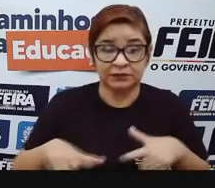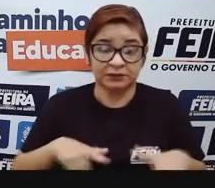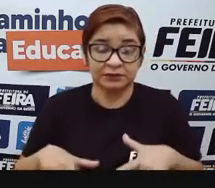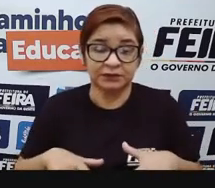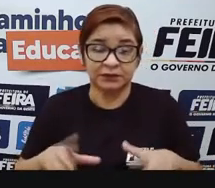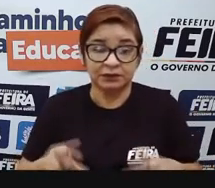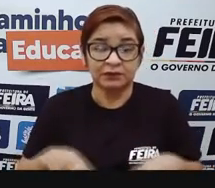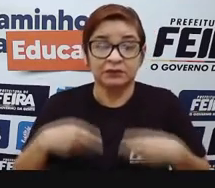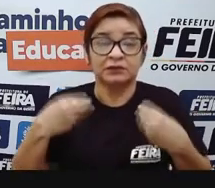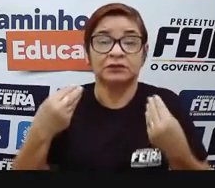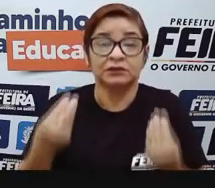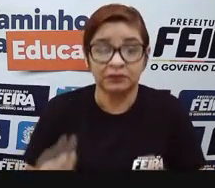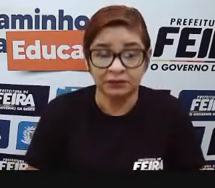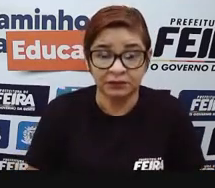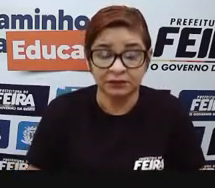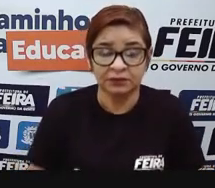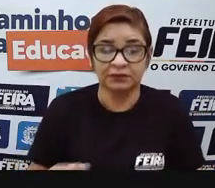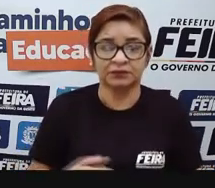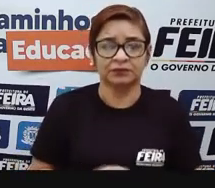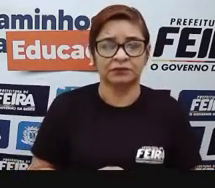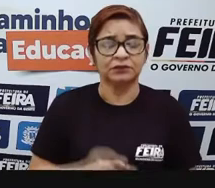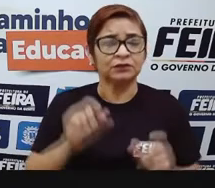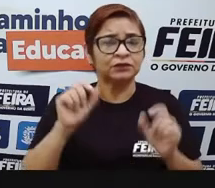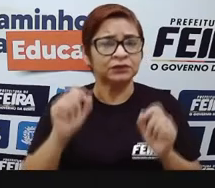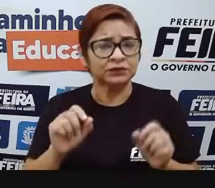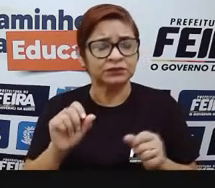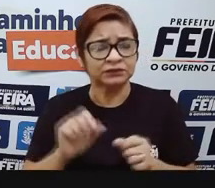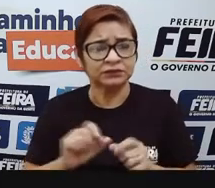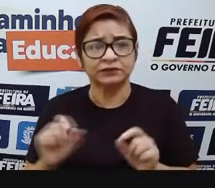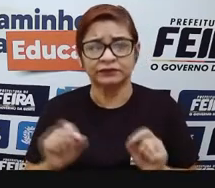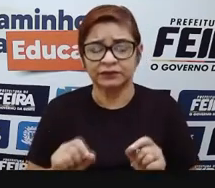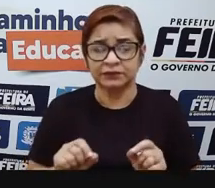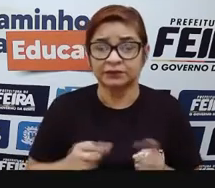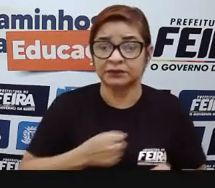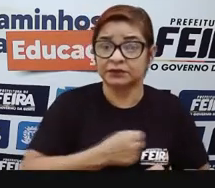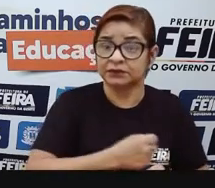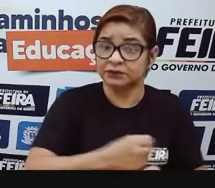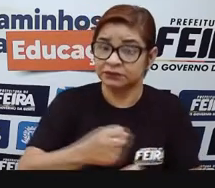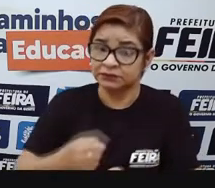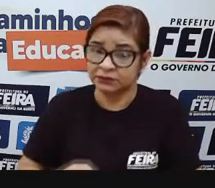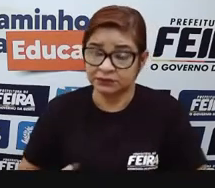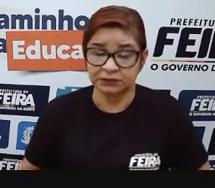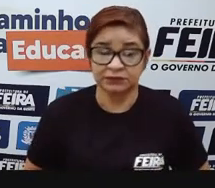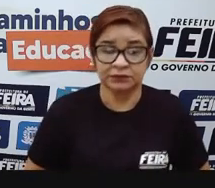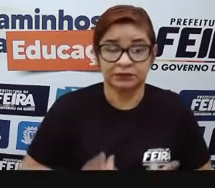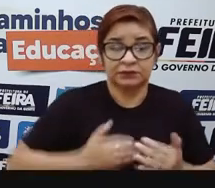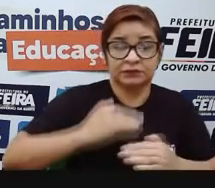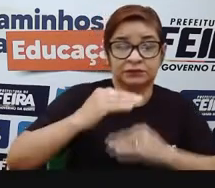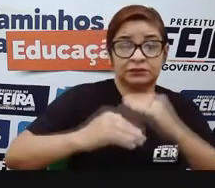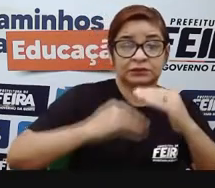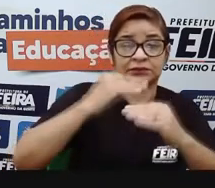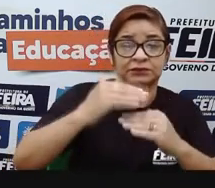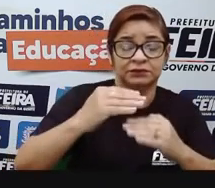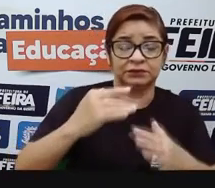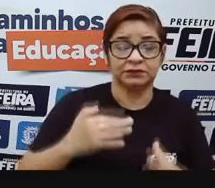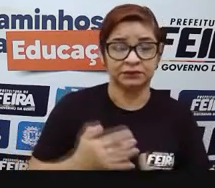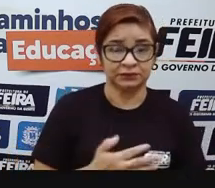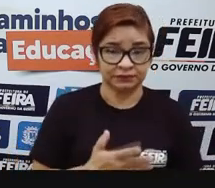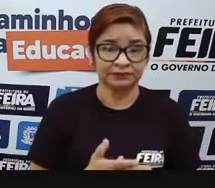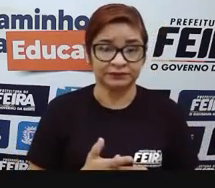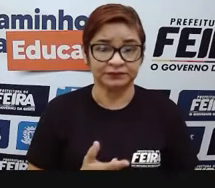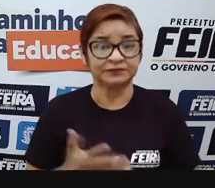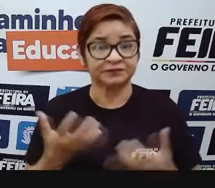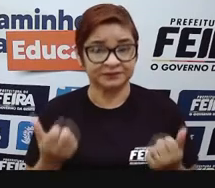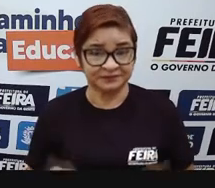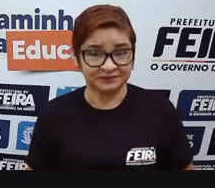é a atividade que você exerce para contribuir para a economia da sua cidade? É disso que nós